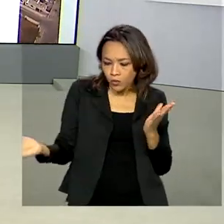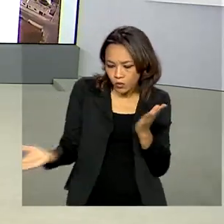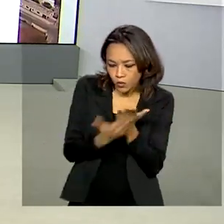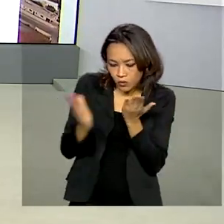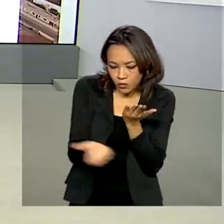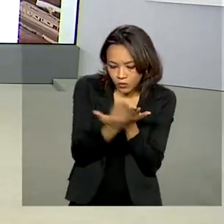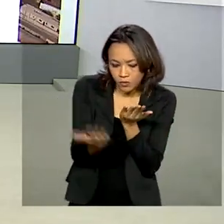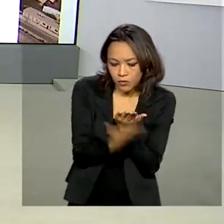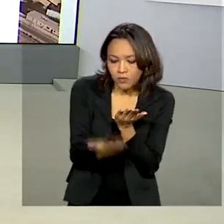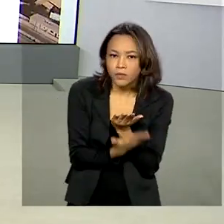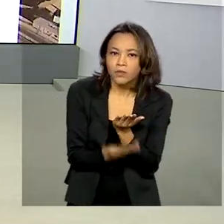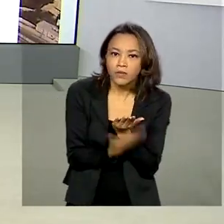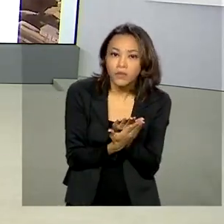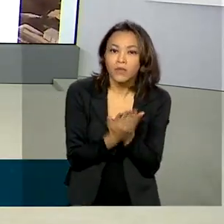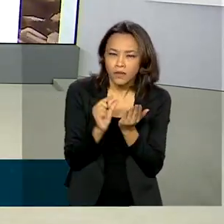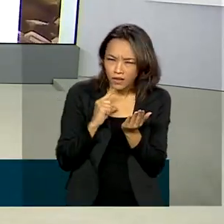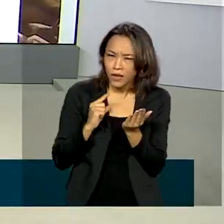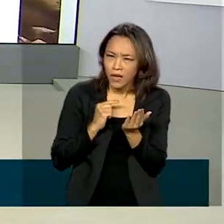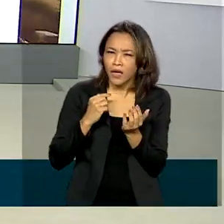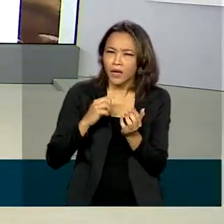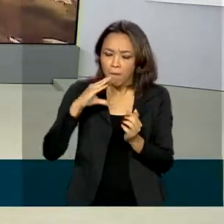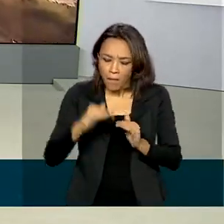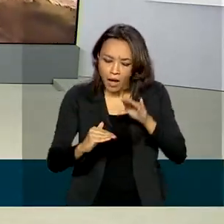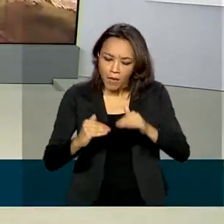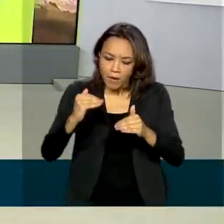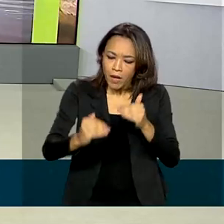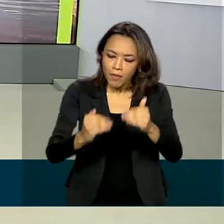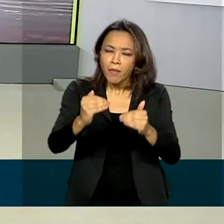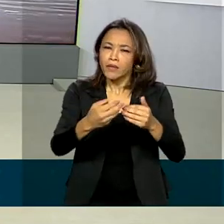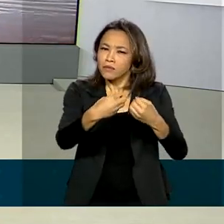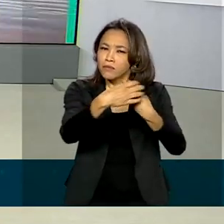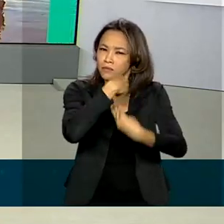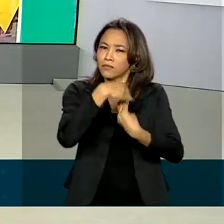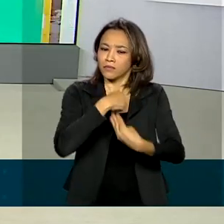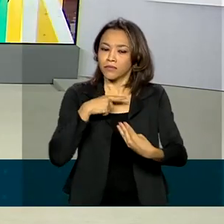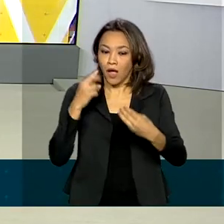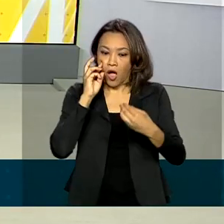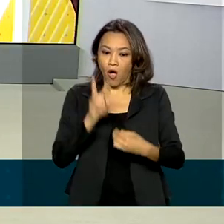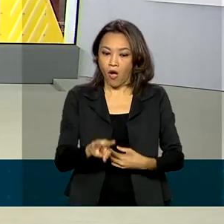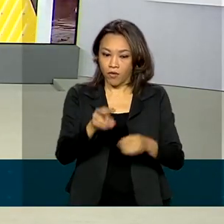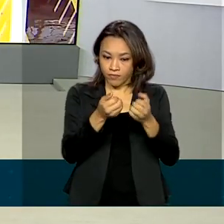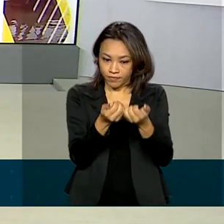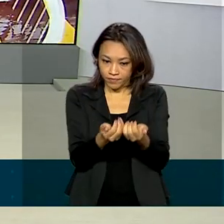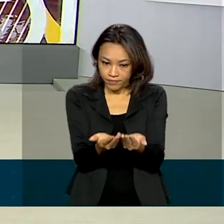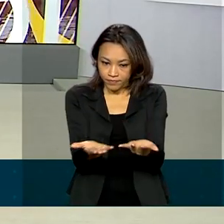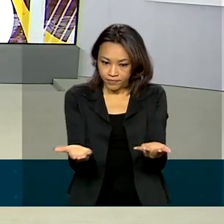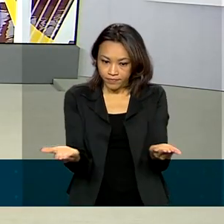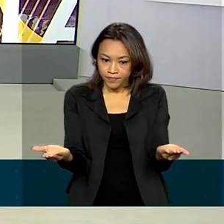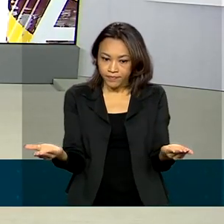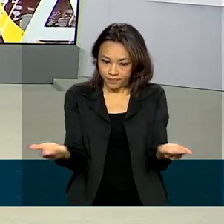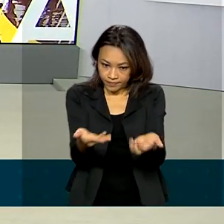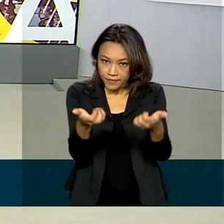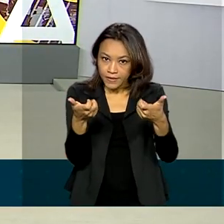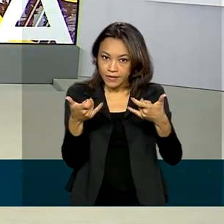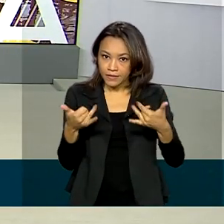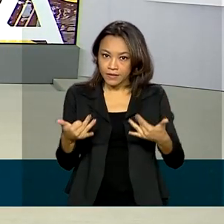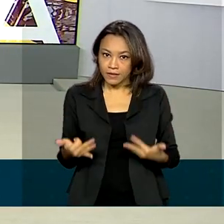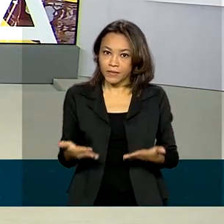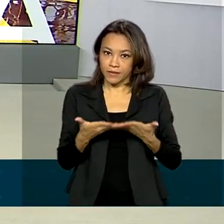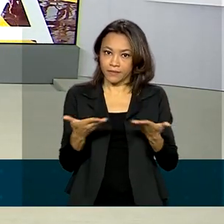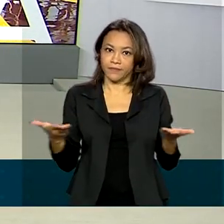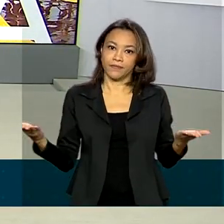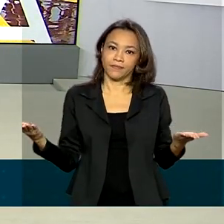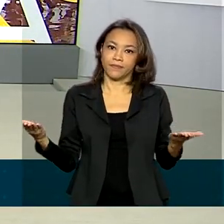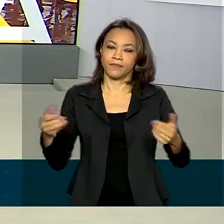exigida. O passo a passo você confere no site da Receita. Anote aí www.gov.br barra